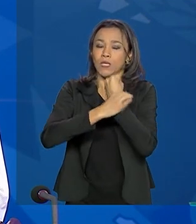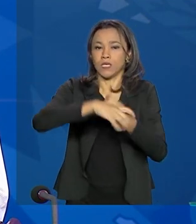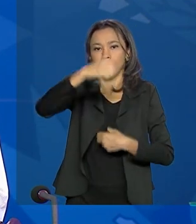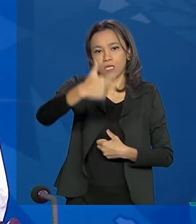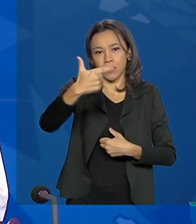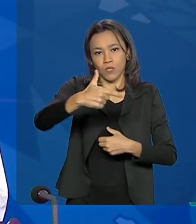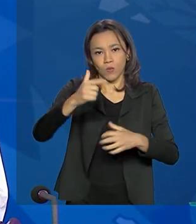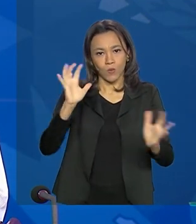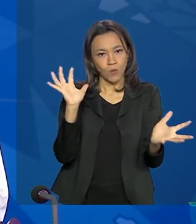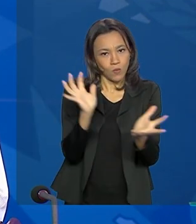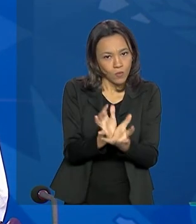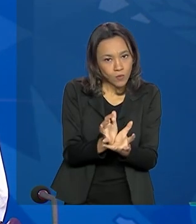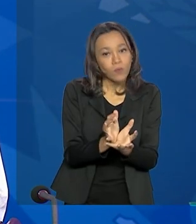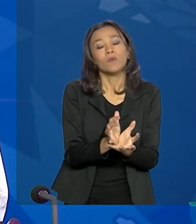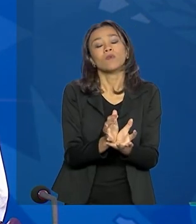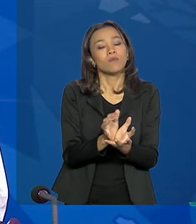etapa junto com os serviços essenciais.